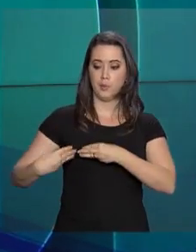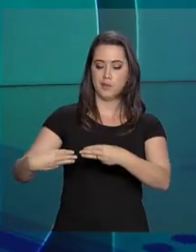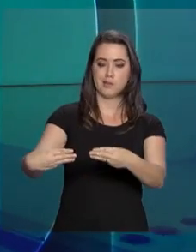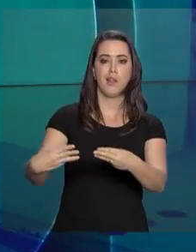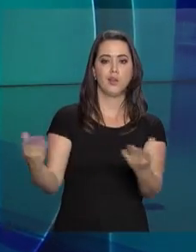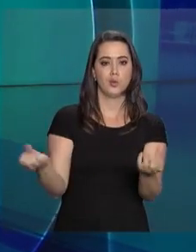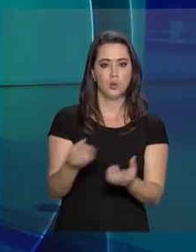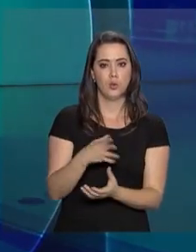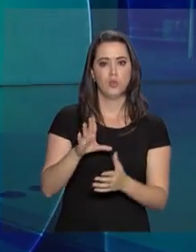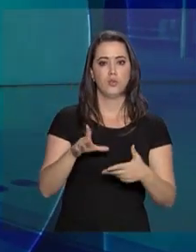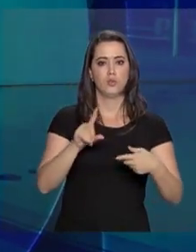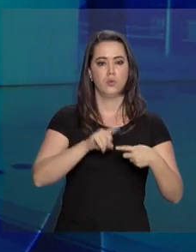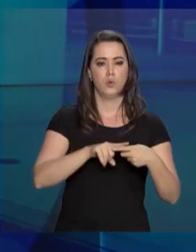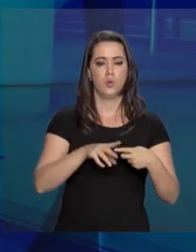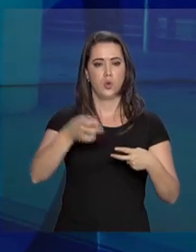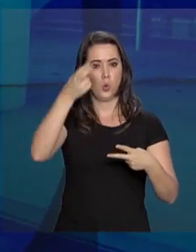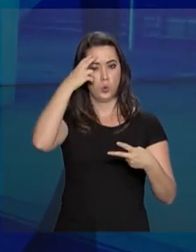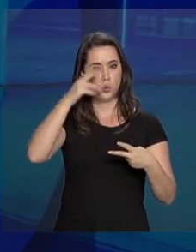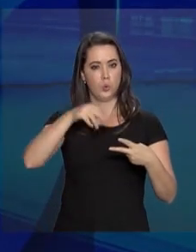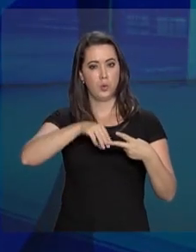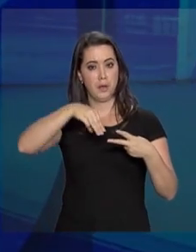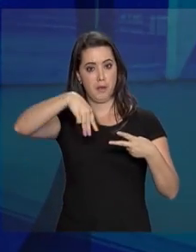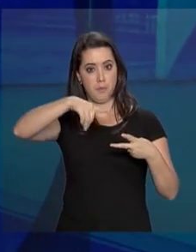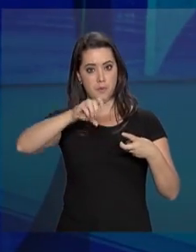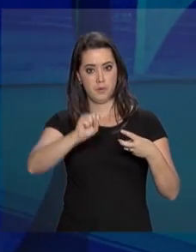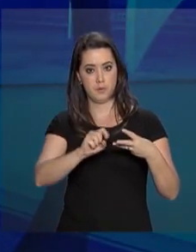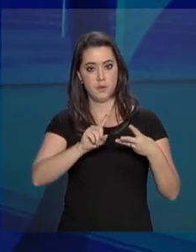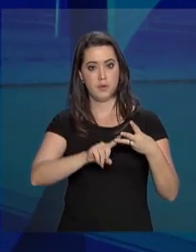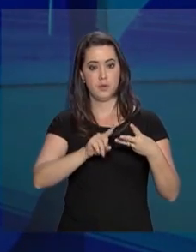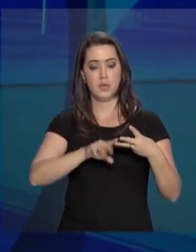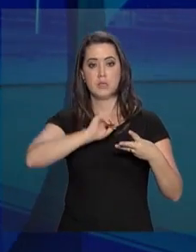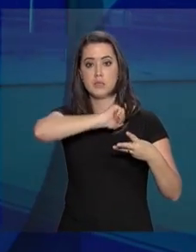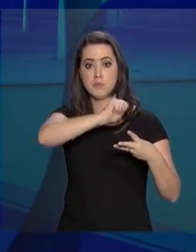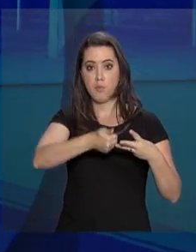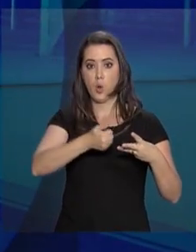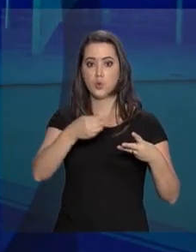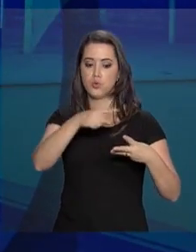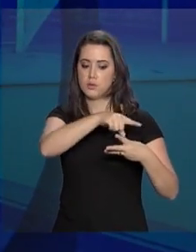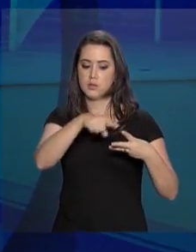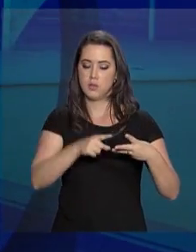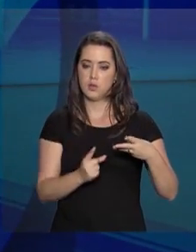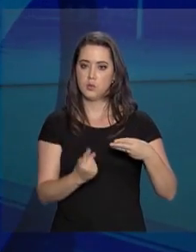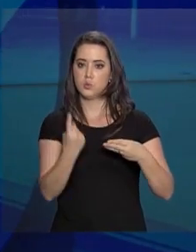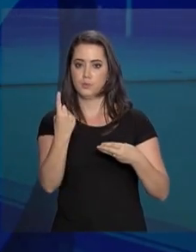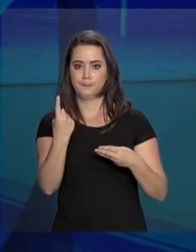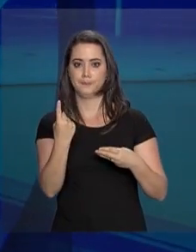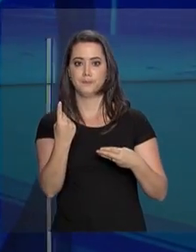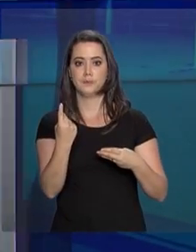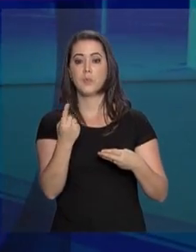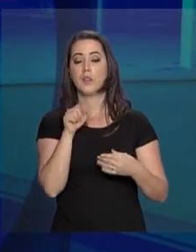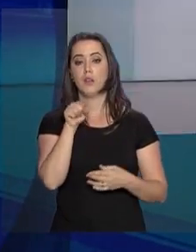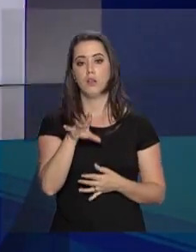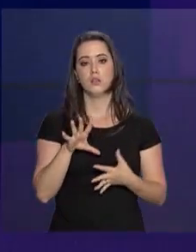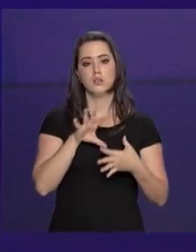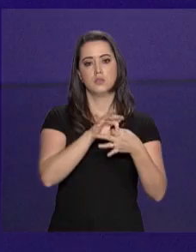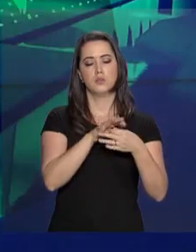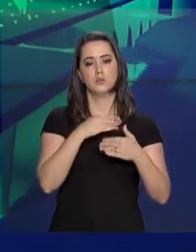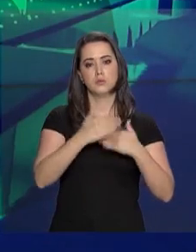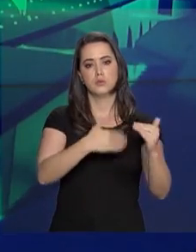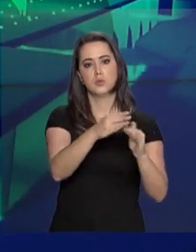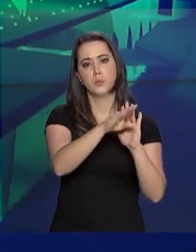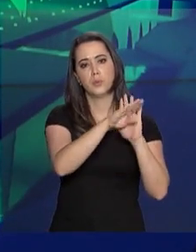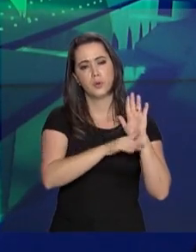engloba os Ministérios da Cultura, Desenvolvimento Social e Esporte. O ministro afirmou que vai aprimorar programas já